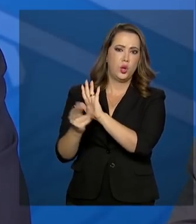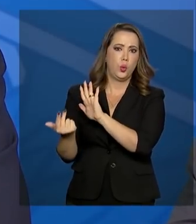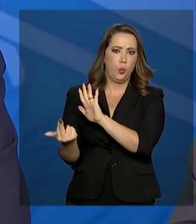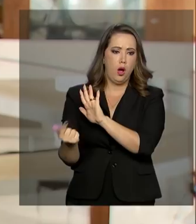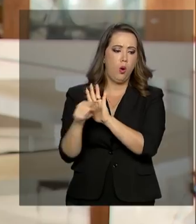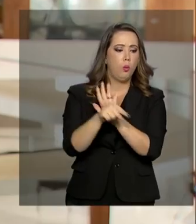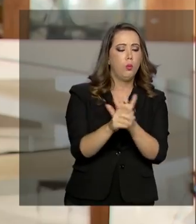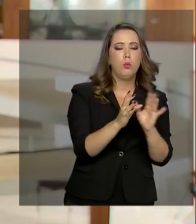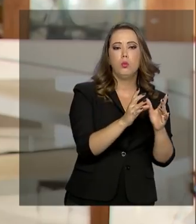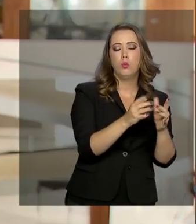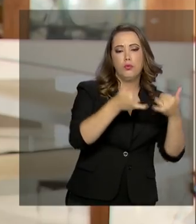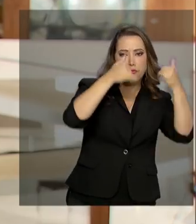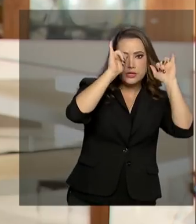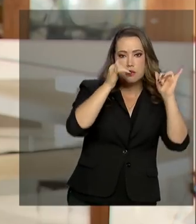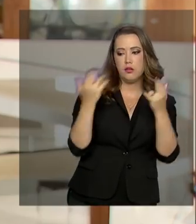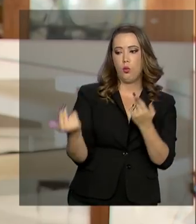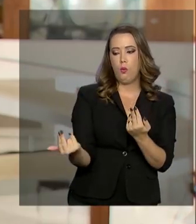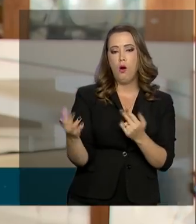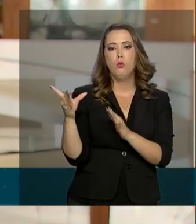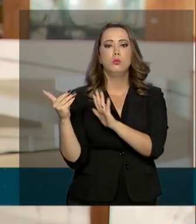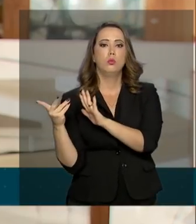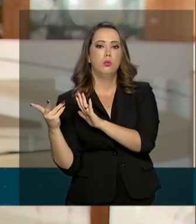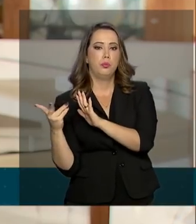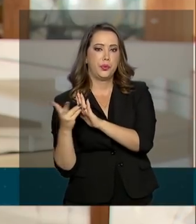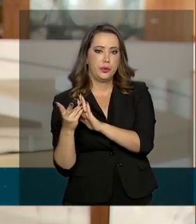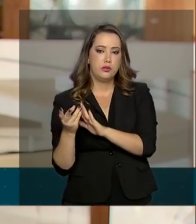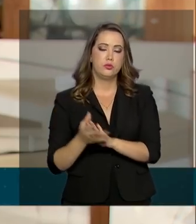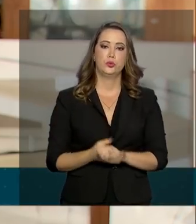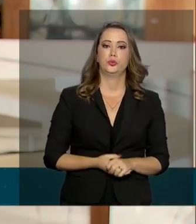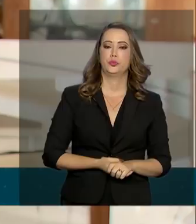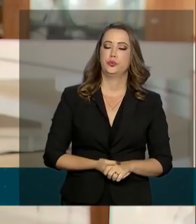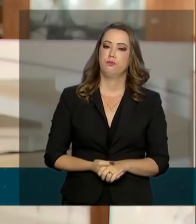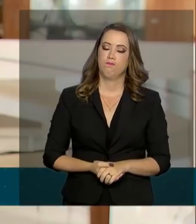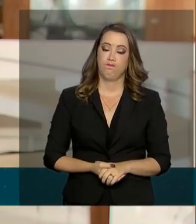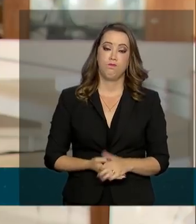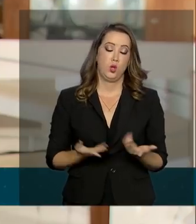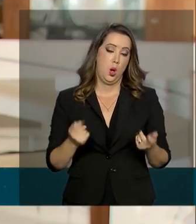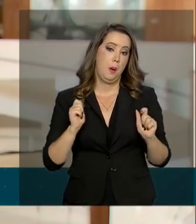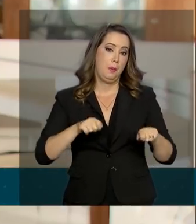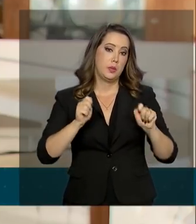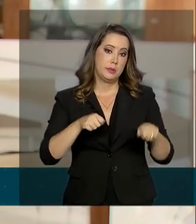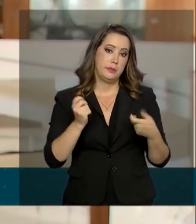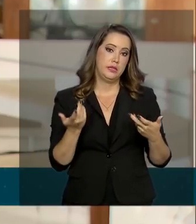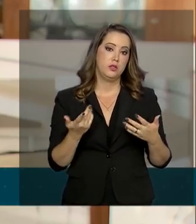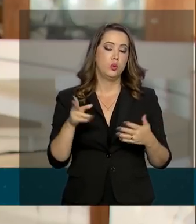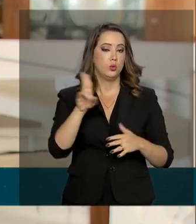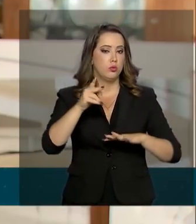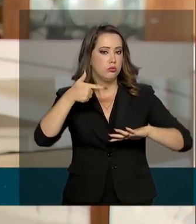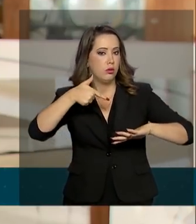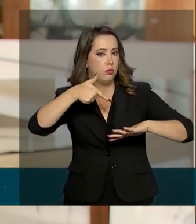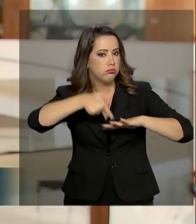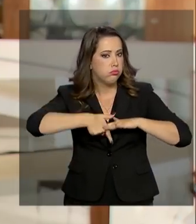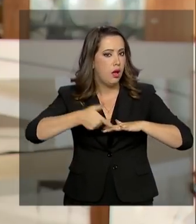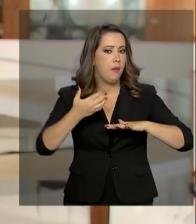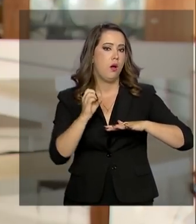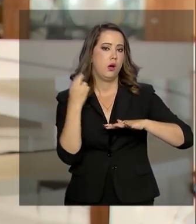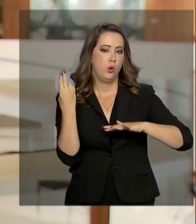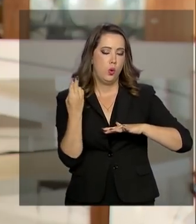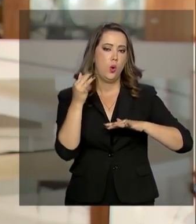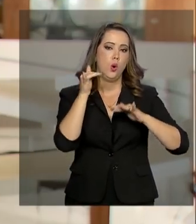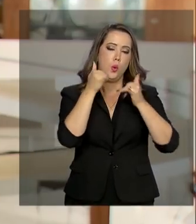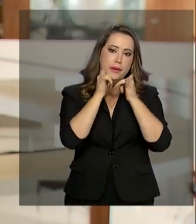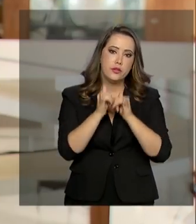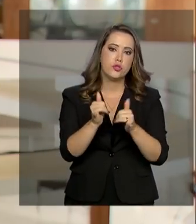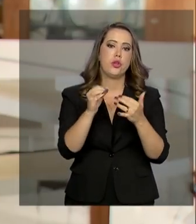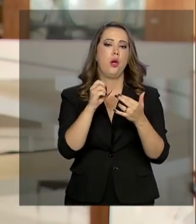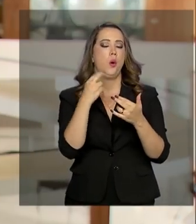fazendeiros. O projeto que está sendo finalizado permite a mineração, a geração de energia e o cultivo em terras